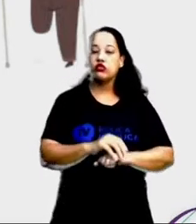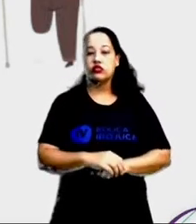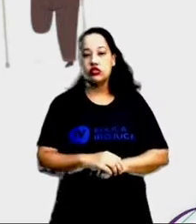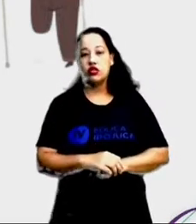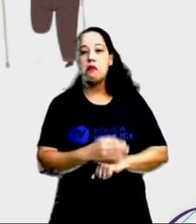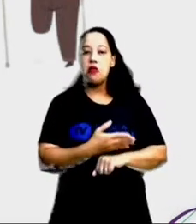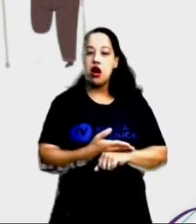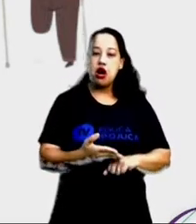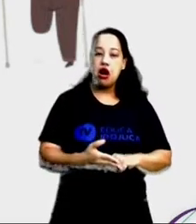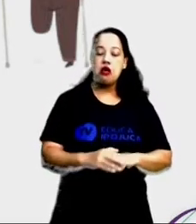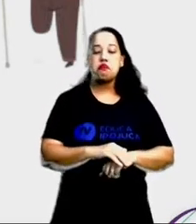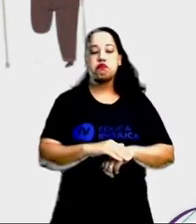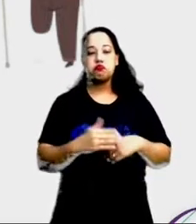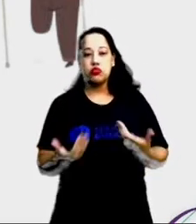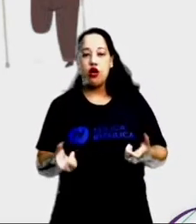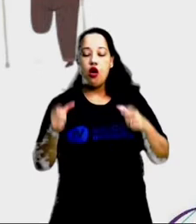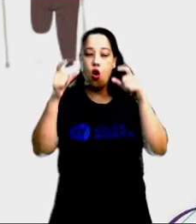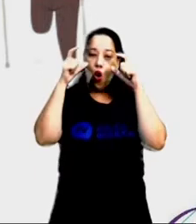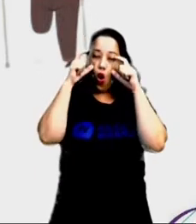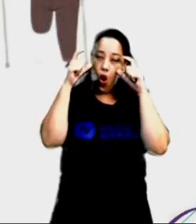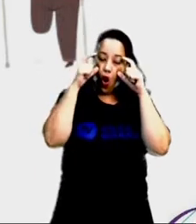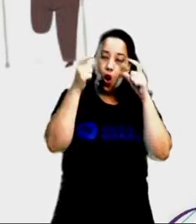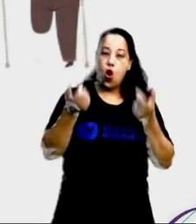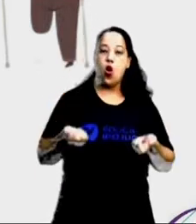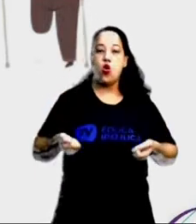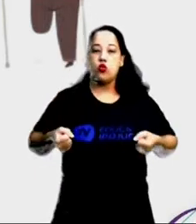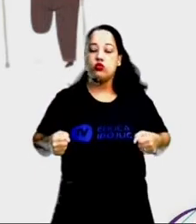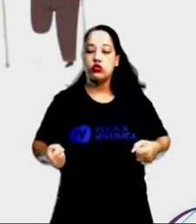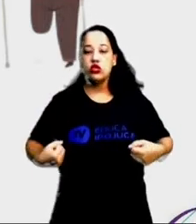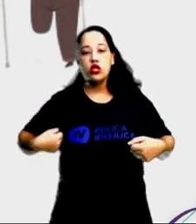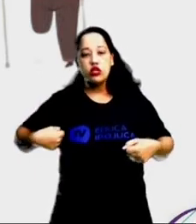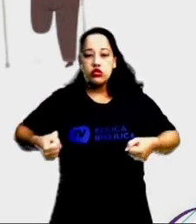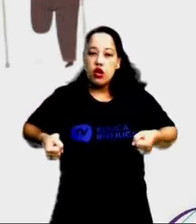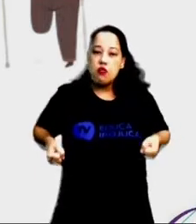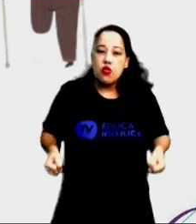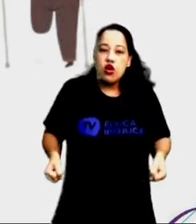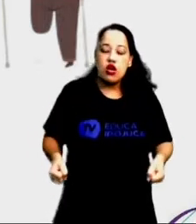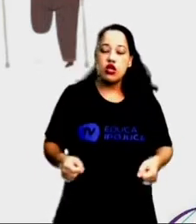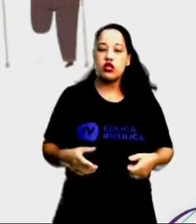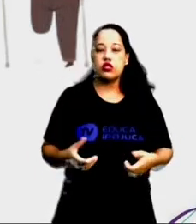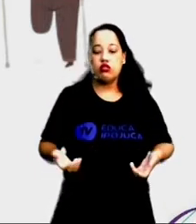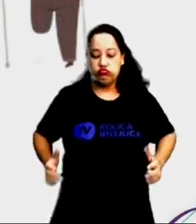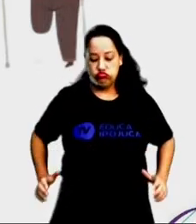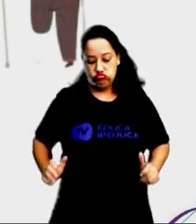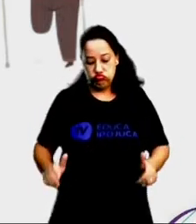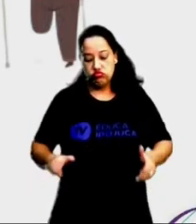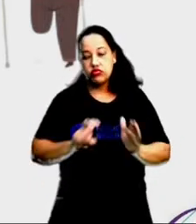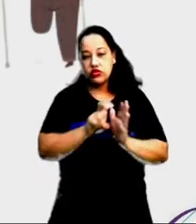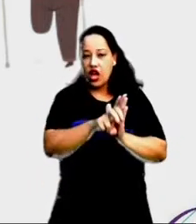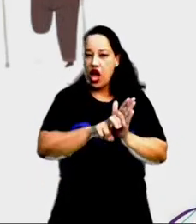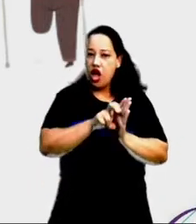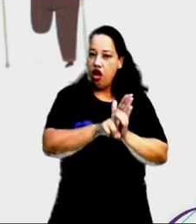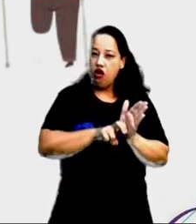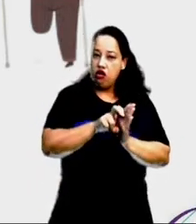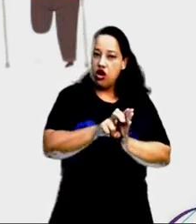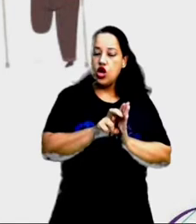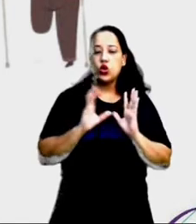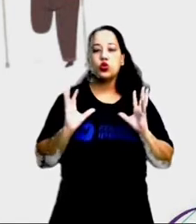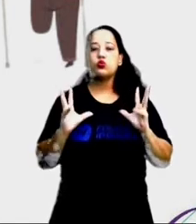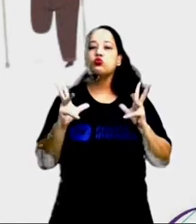que usa óculos, que usa moletas, cadeiras de roda. Mas essas pessoas são todas